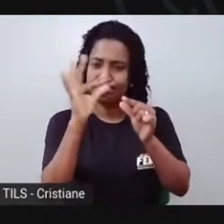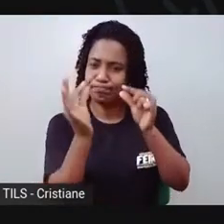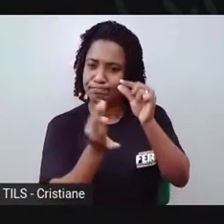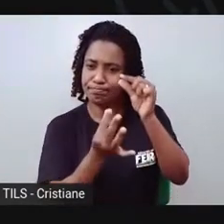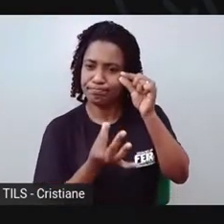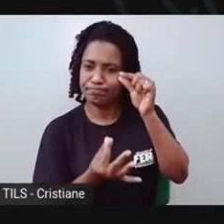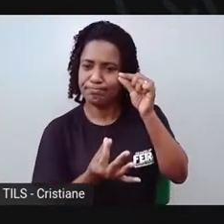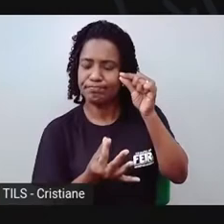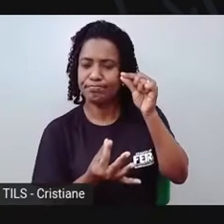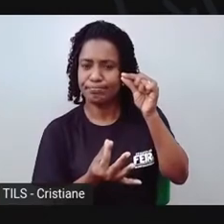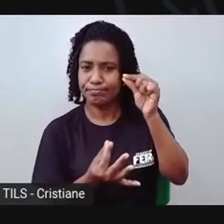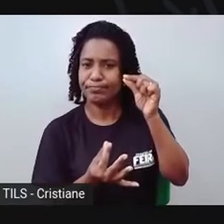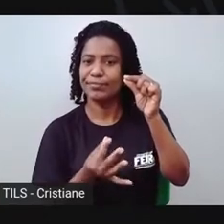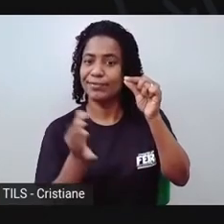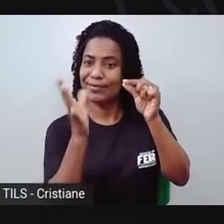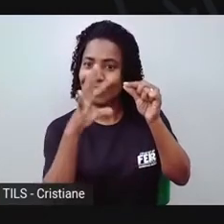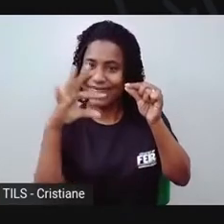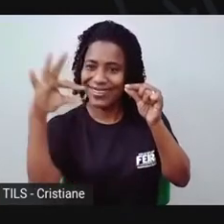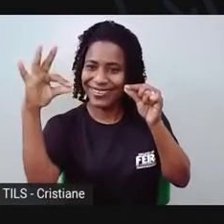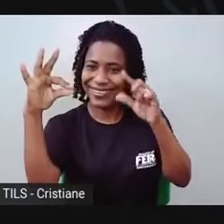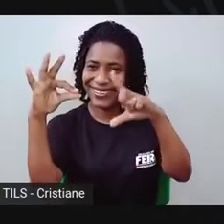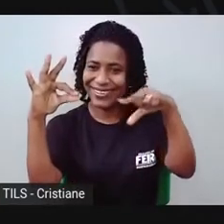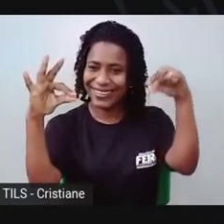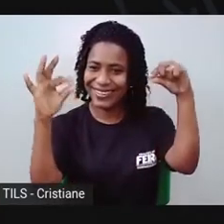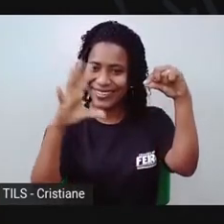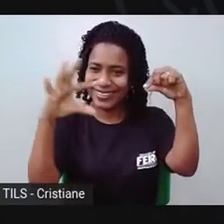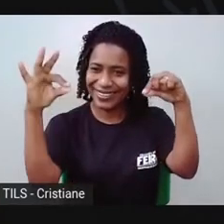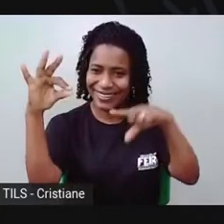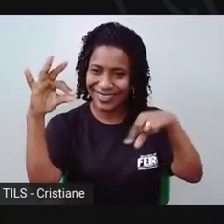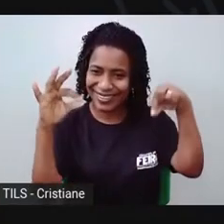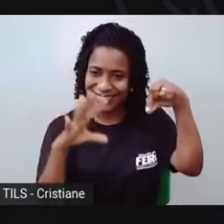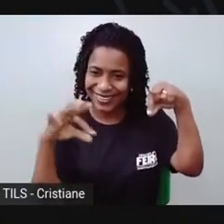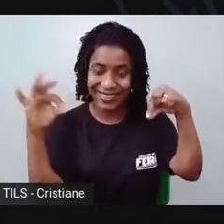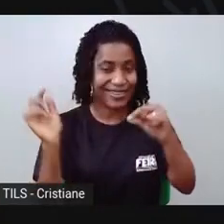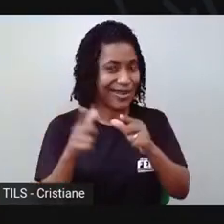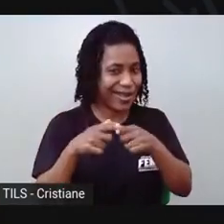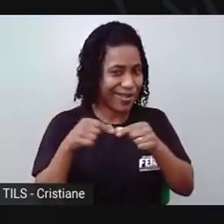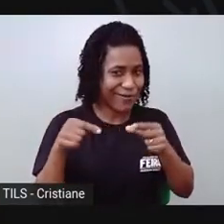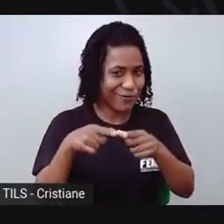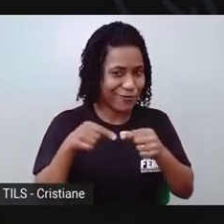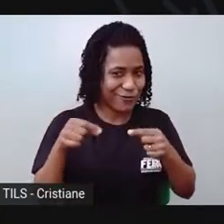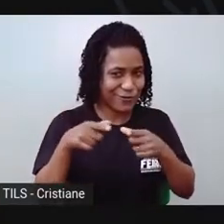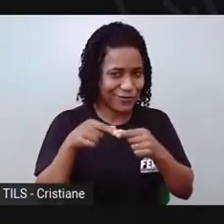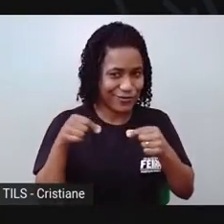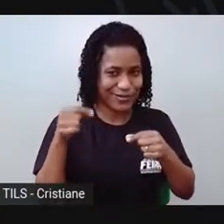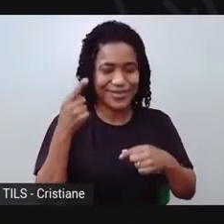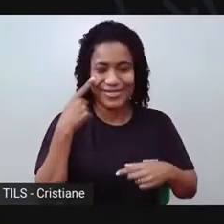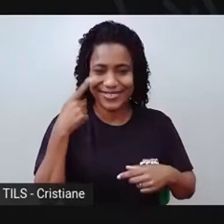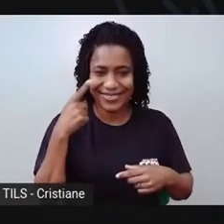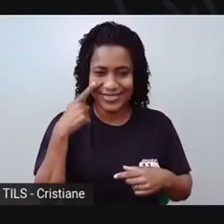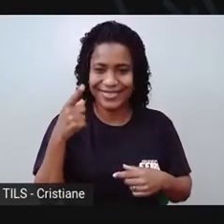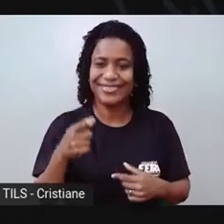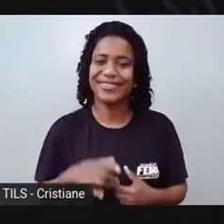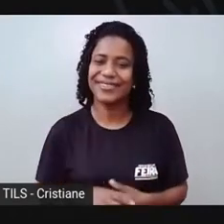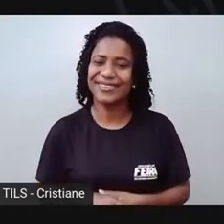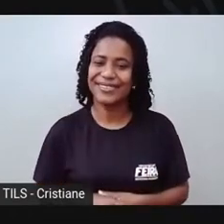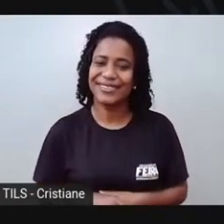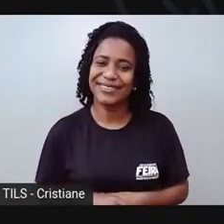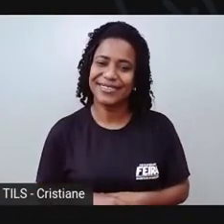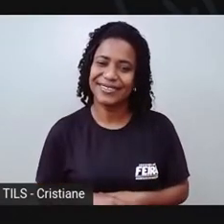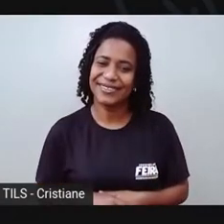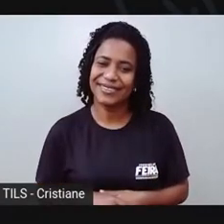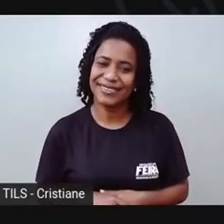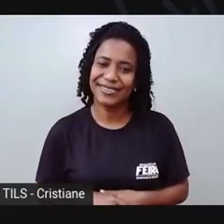Hum... Tem folha! Vamos desenhar as folhas? Eu vou desenhar as folhas aqui, hein? Estão